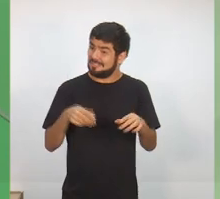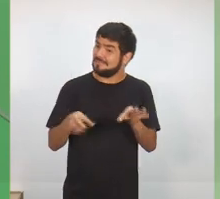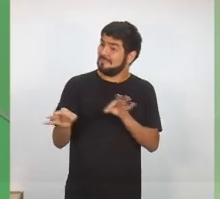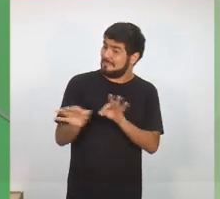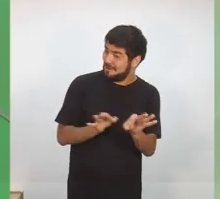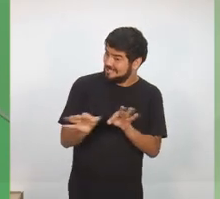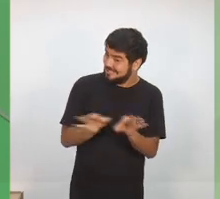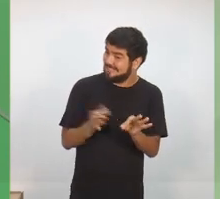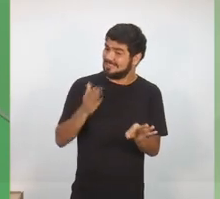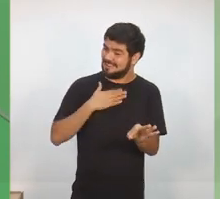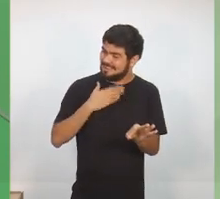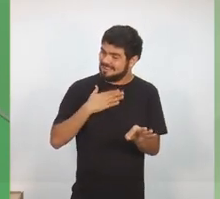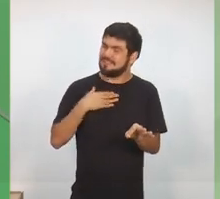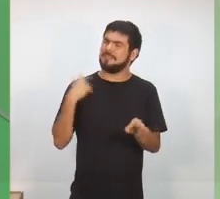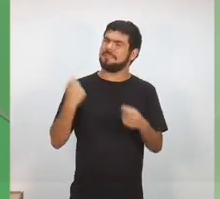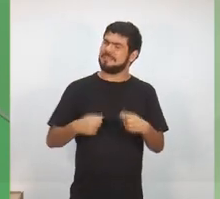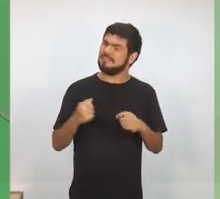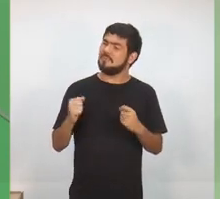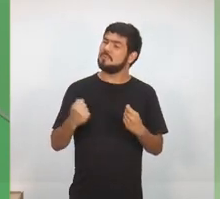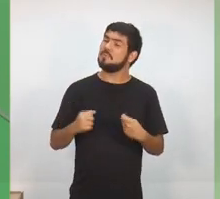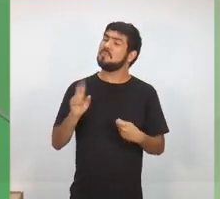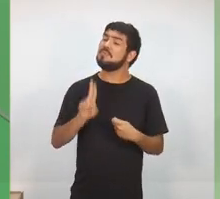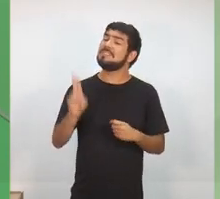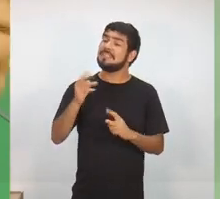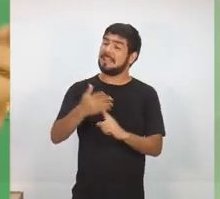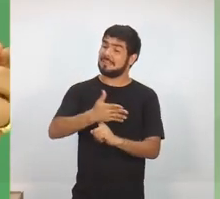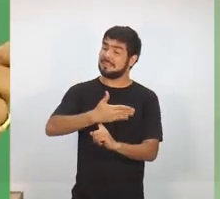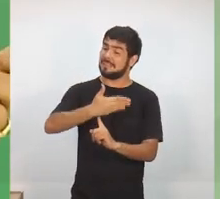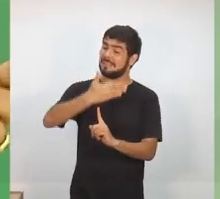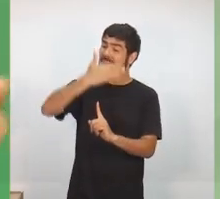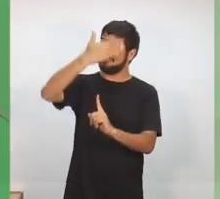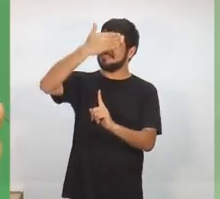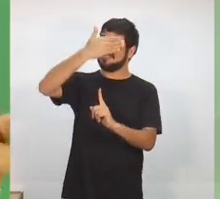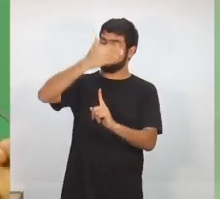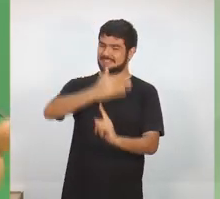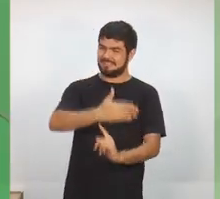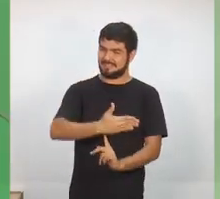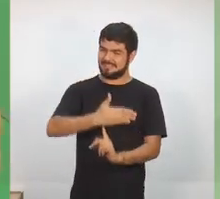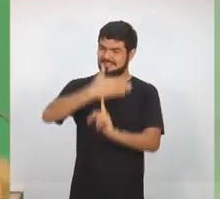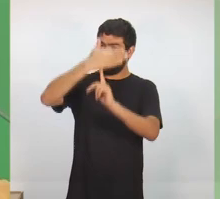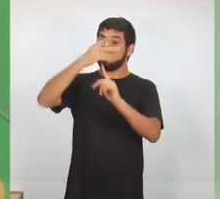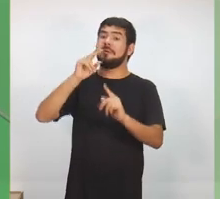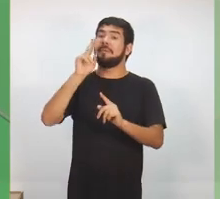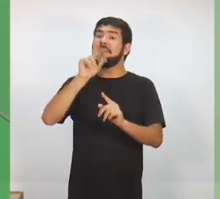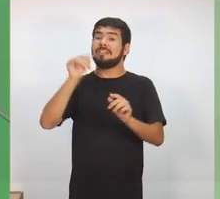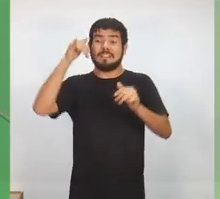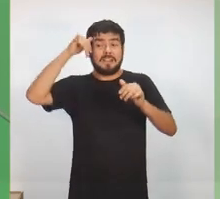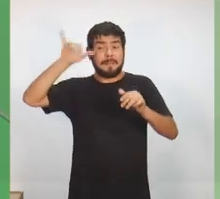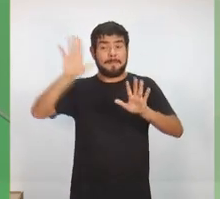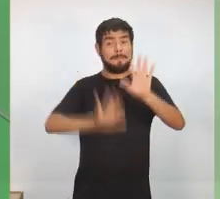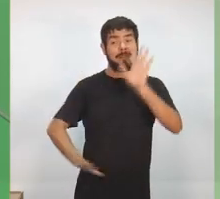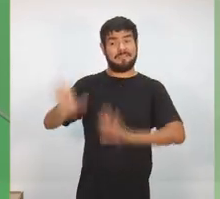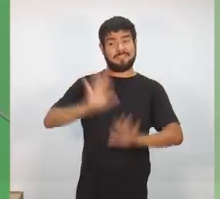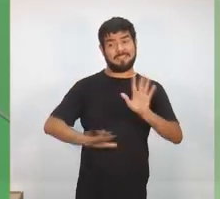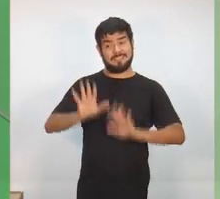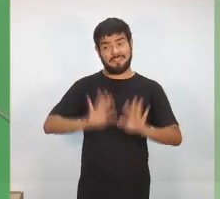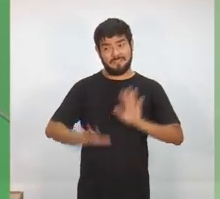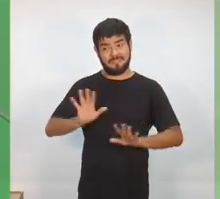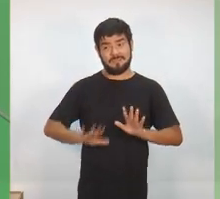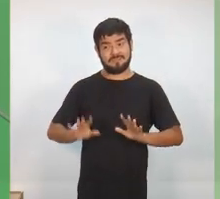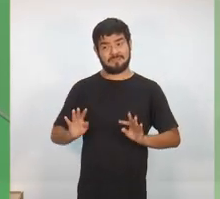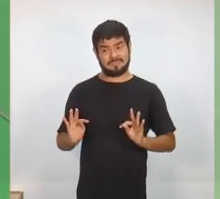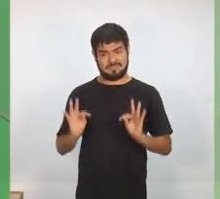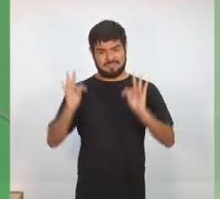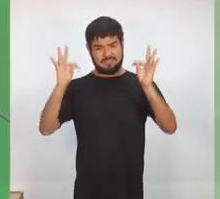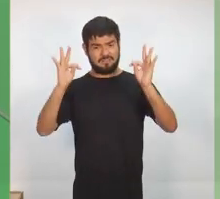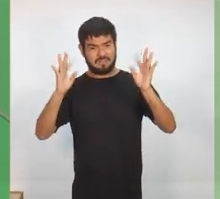colocando, é que nós temos que usar a tecnologia para fazer a prevenção. Eu tenho dito que não adianta nós sabermos quem foi que